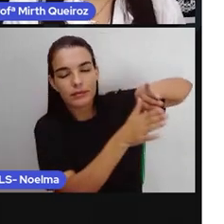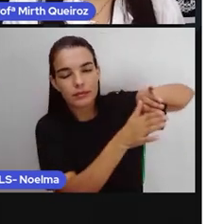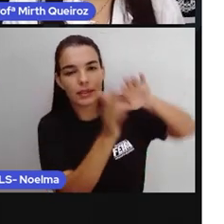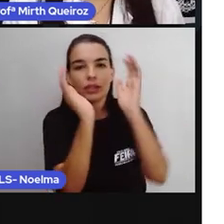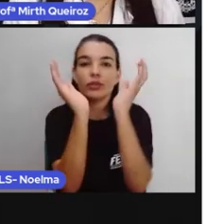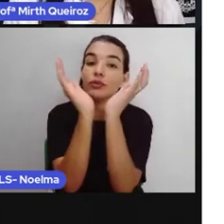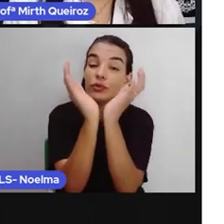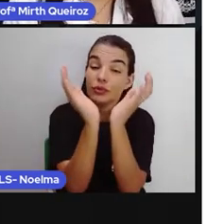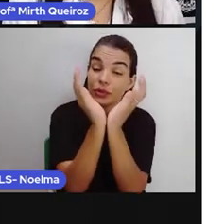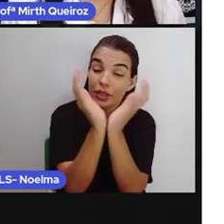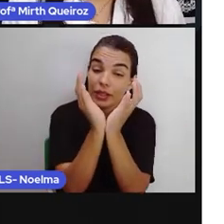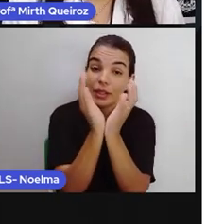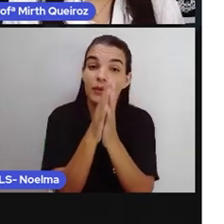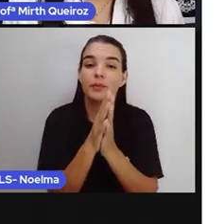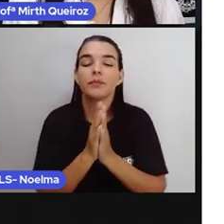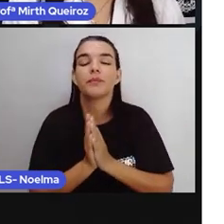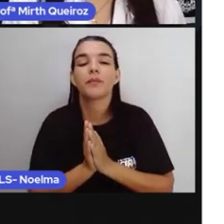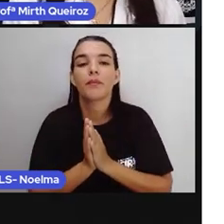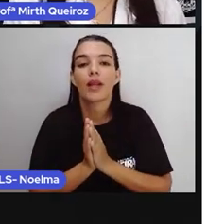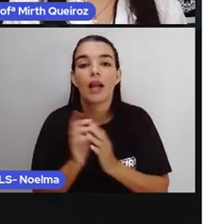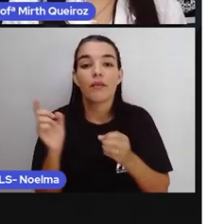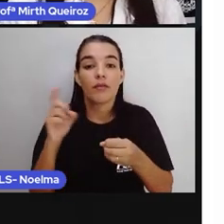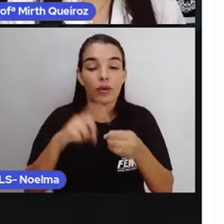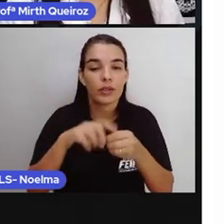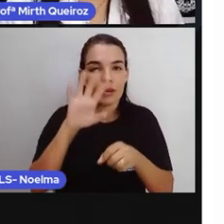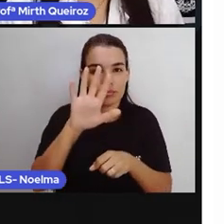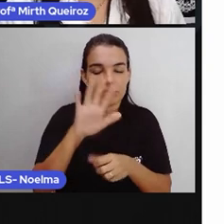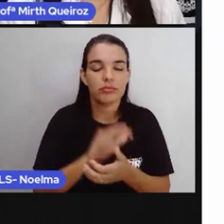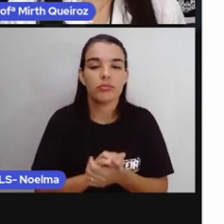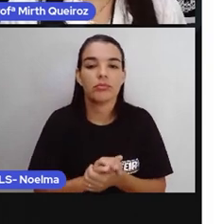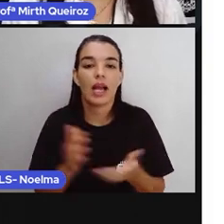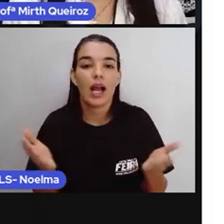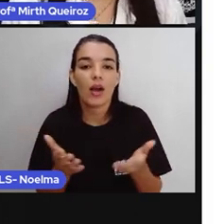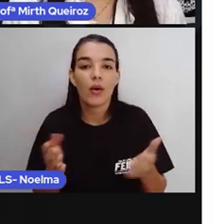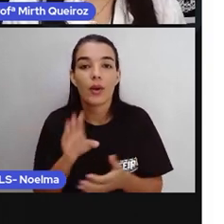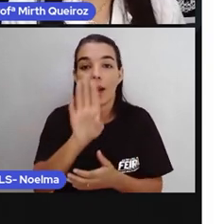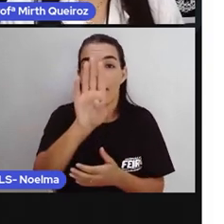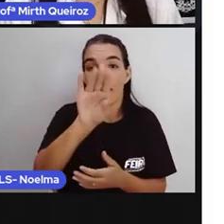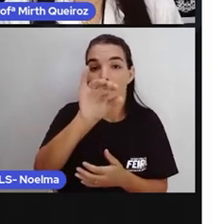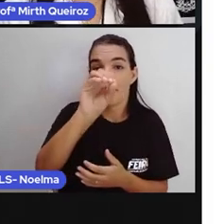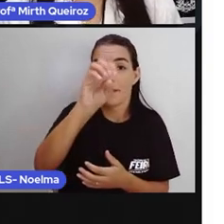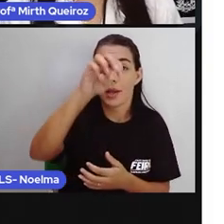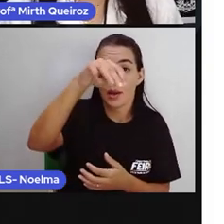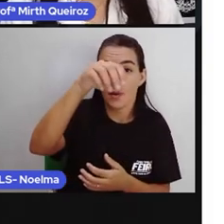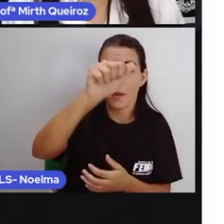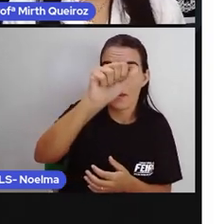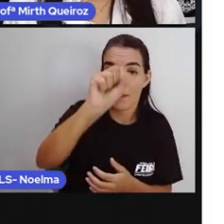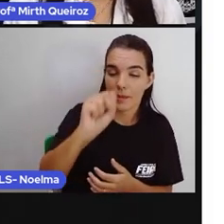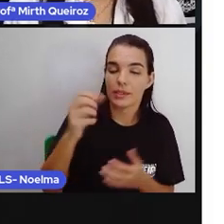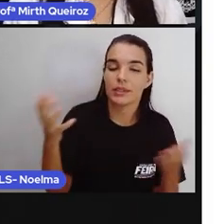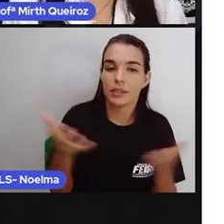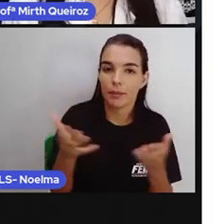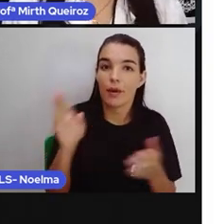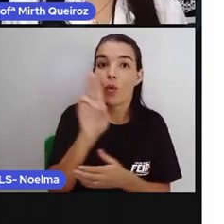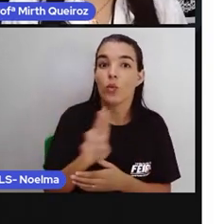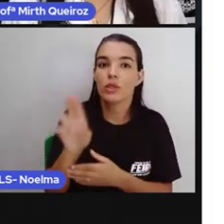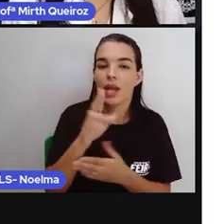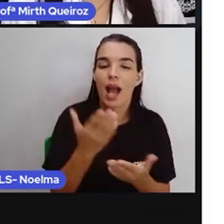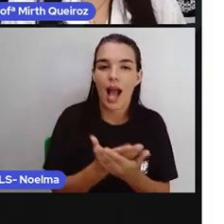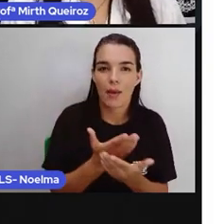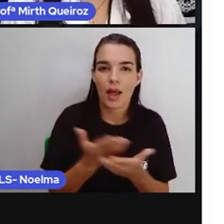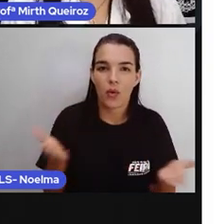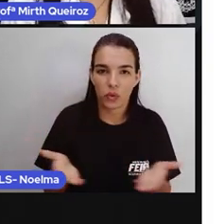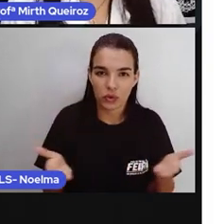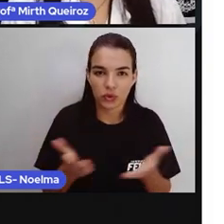textual notícia, mas a gente vai voltar daqui a pouco e falar um pouquinho sobre biomas que a gente também vai utilizar aí nessa aula de hoje. Estamos